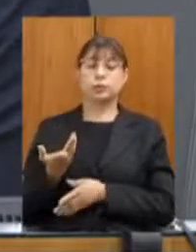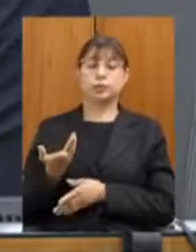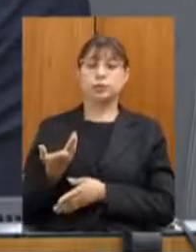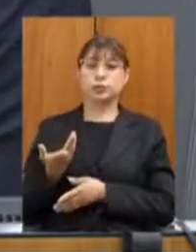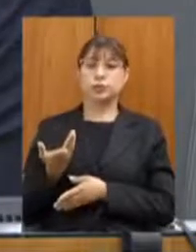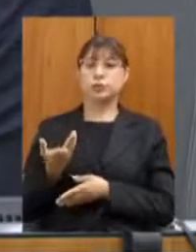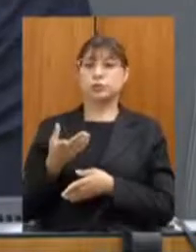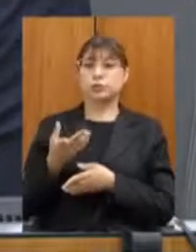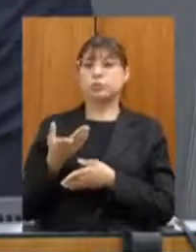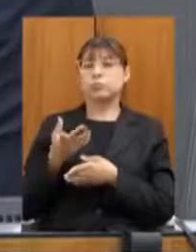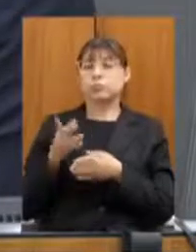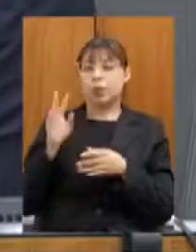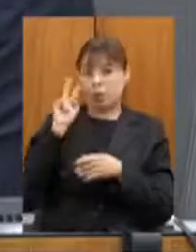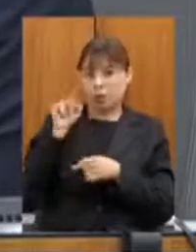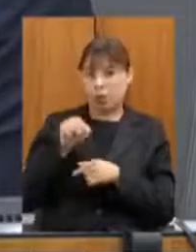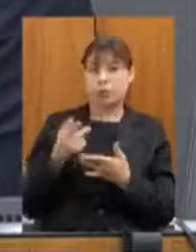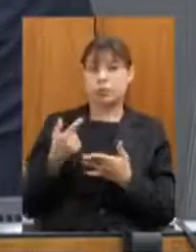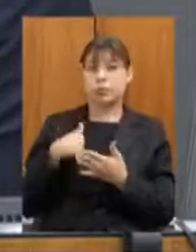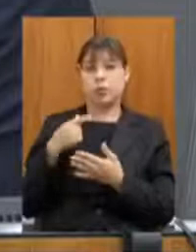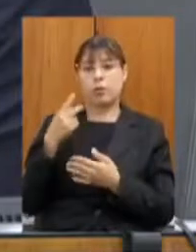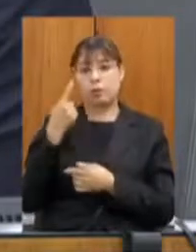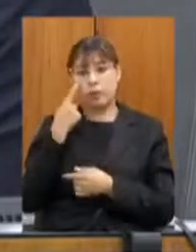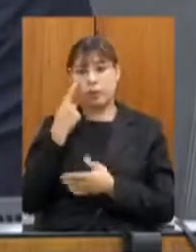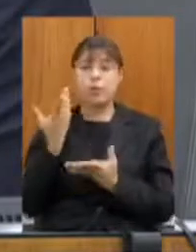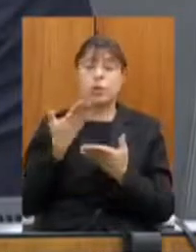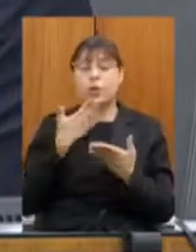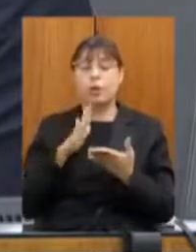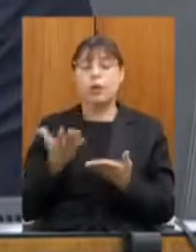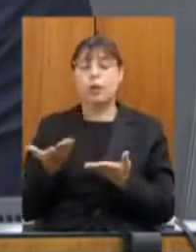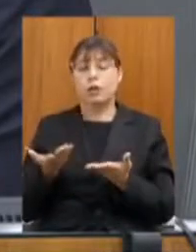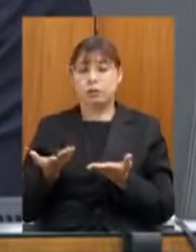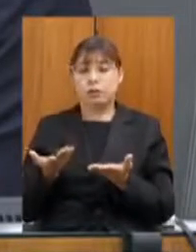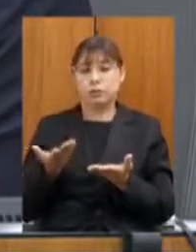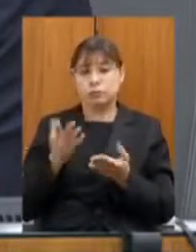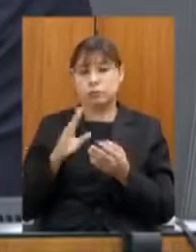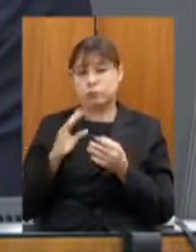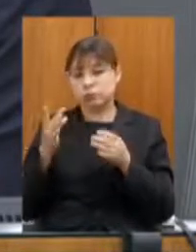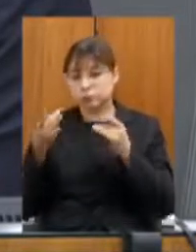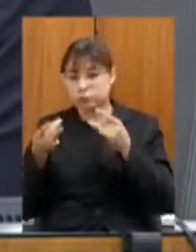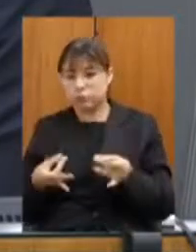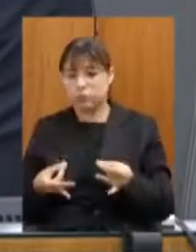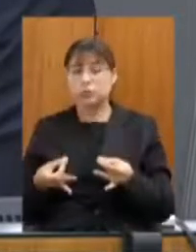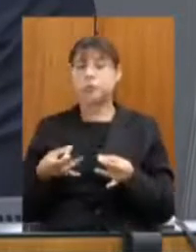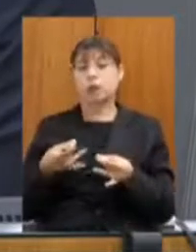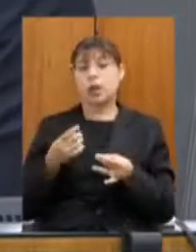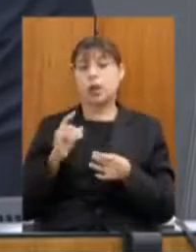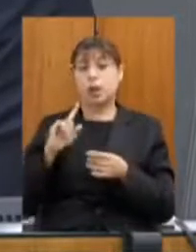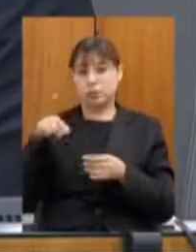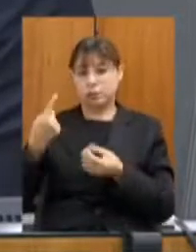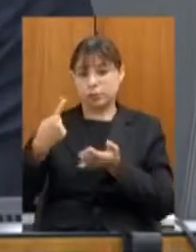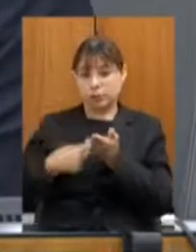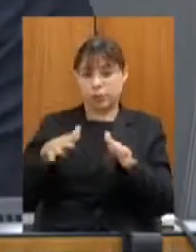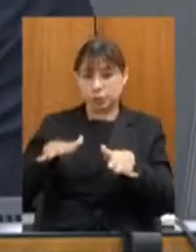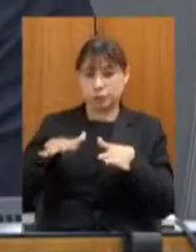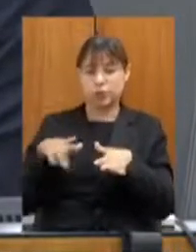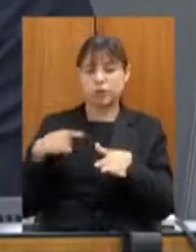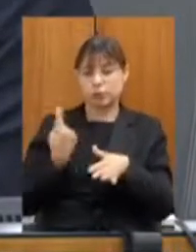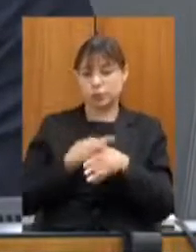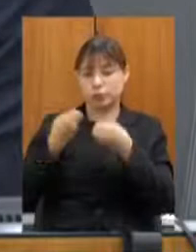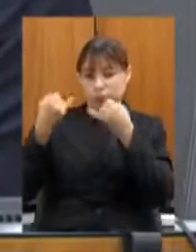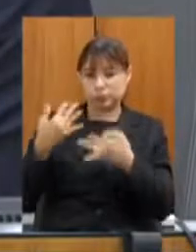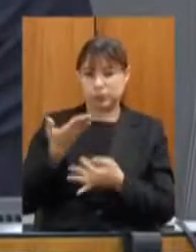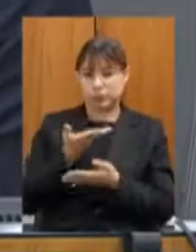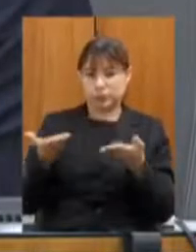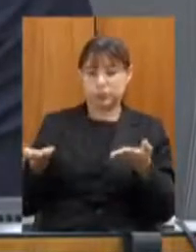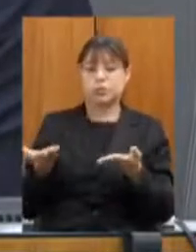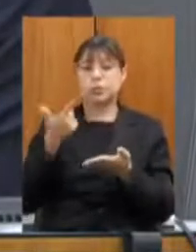interar sobre esse tema e aí podemos nessa audiência prestar os devidos esclarecimentos para que essa transição